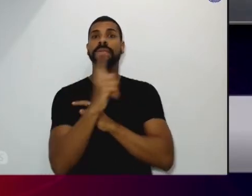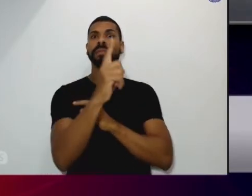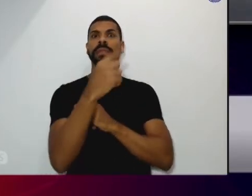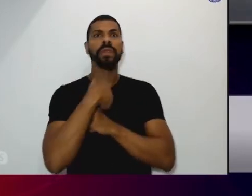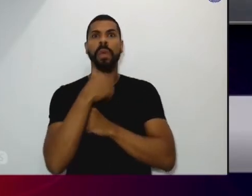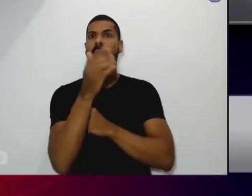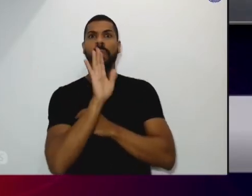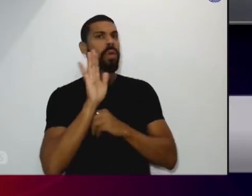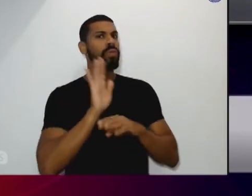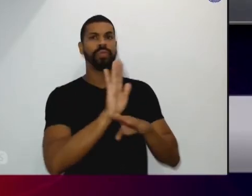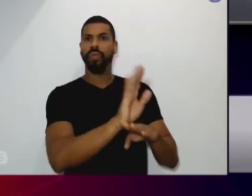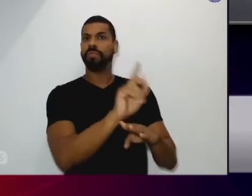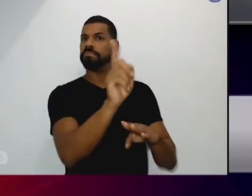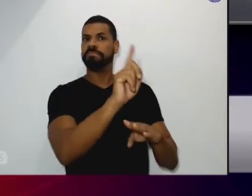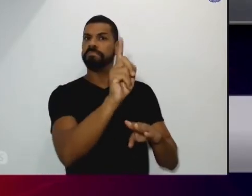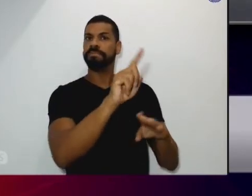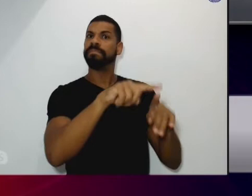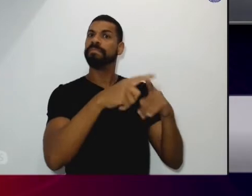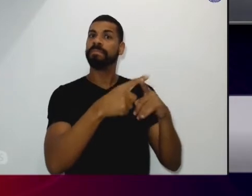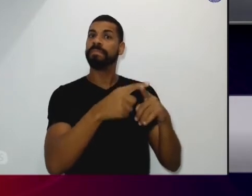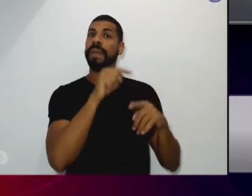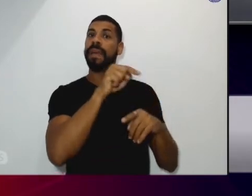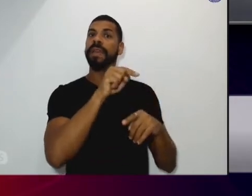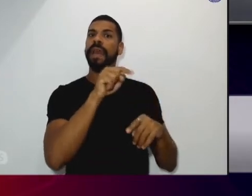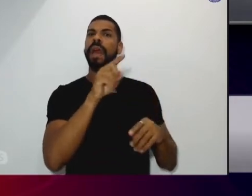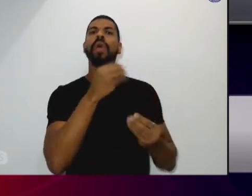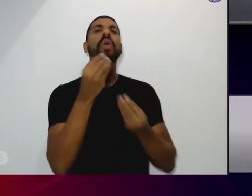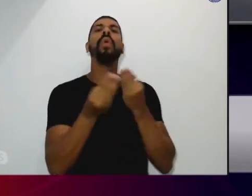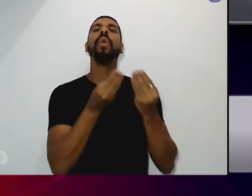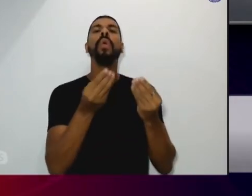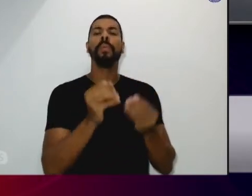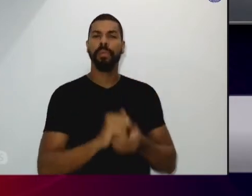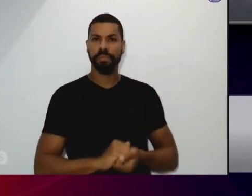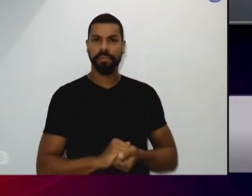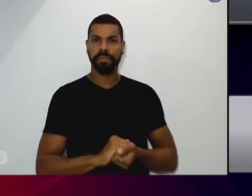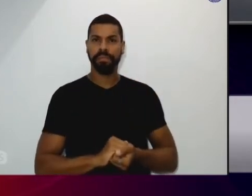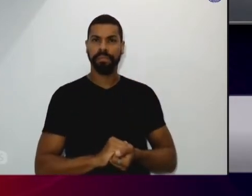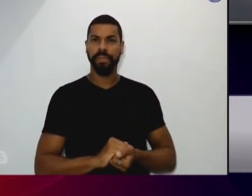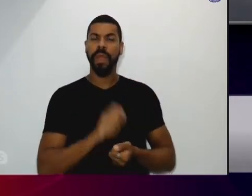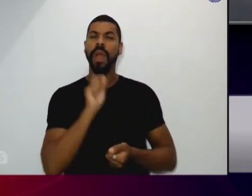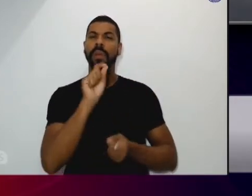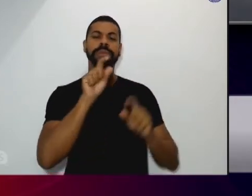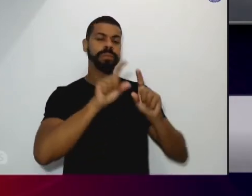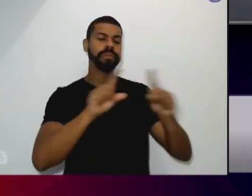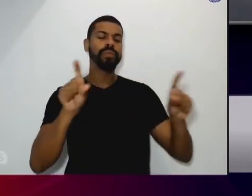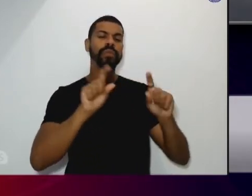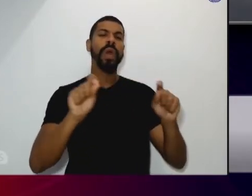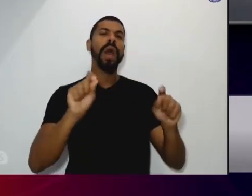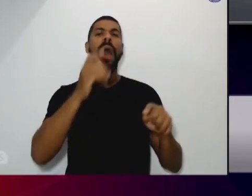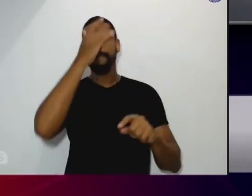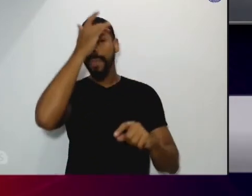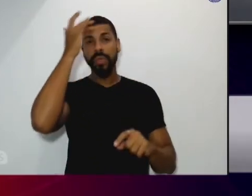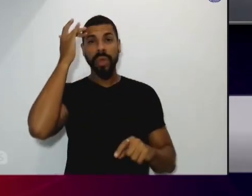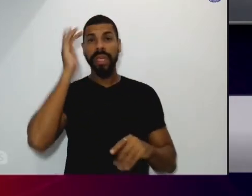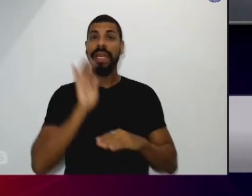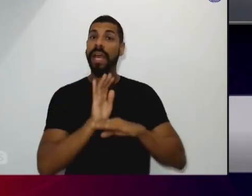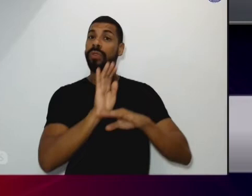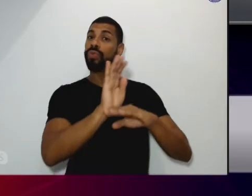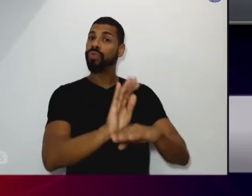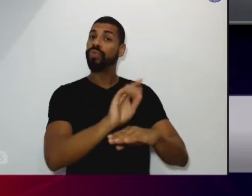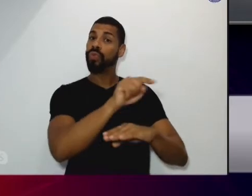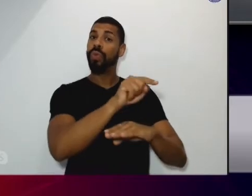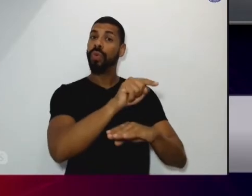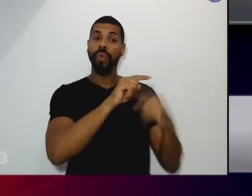história foi aquele cara que nem ia na igreja então o que ficou válido ali foi quem ajudou e o cara que foi para a igreja